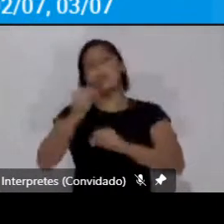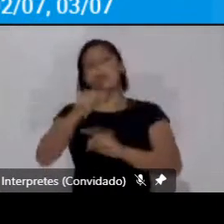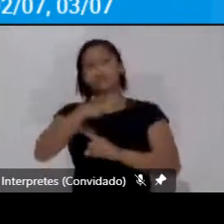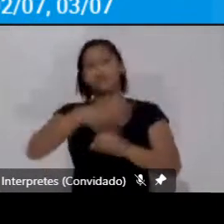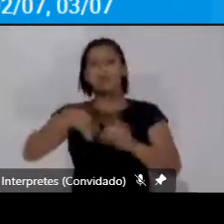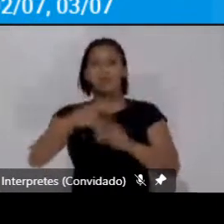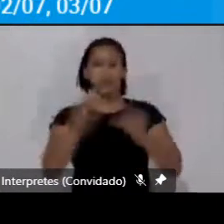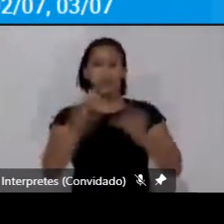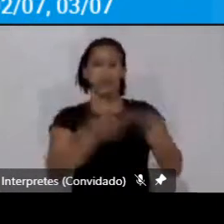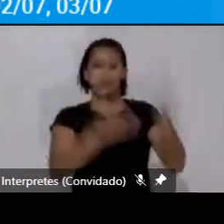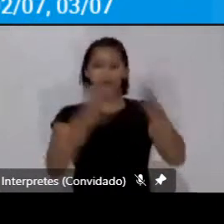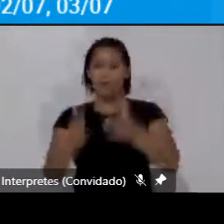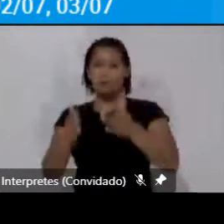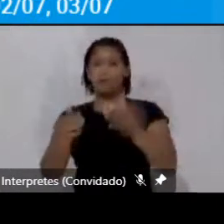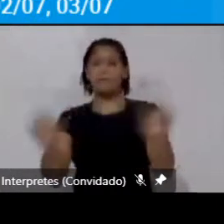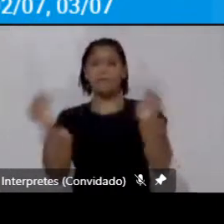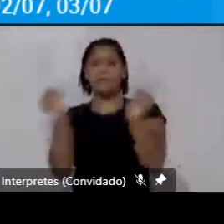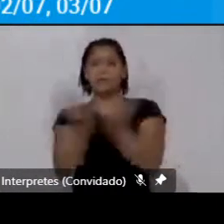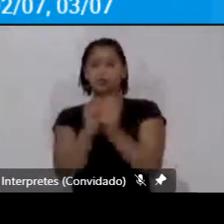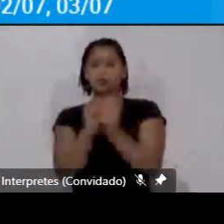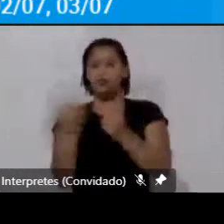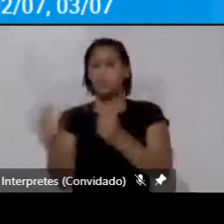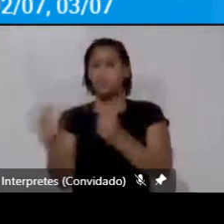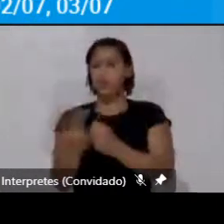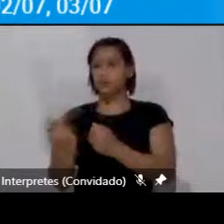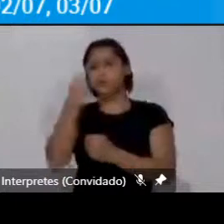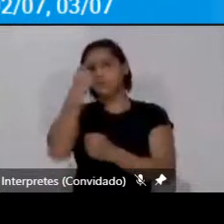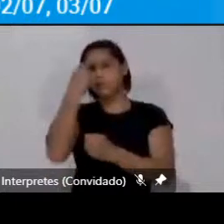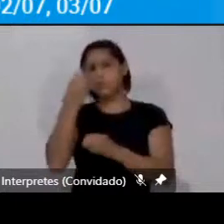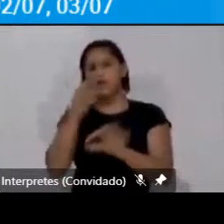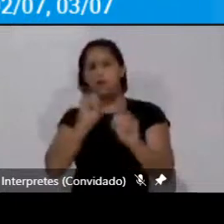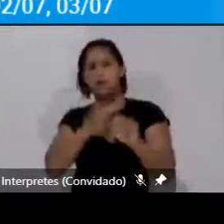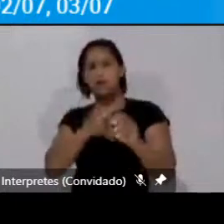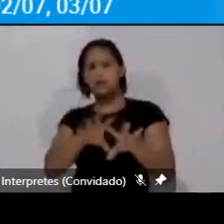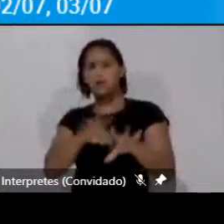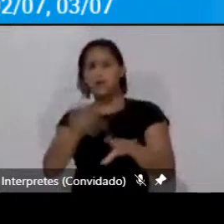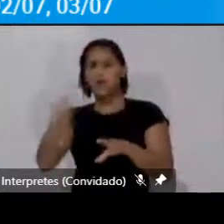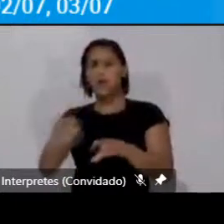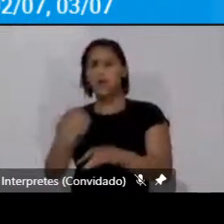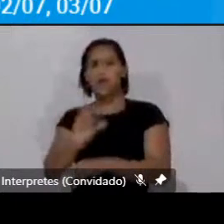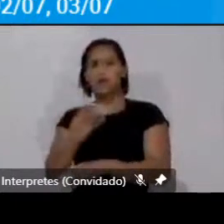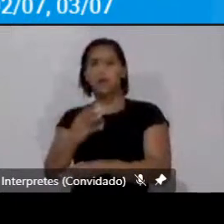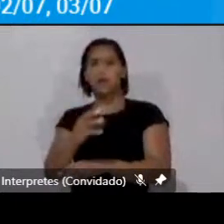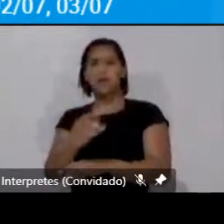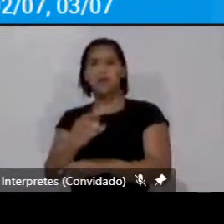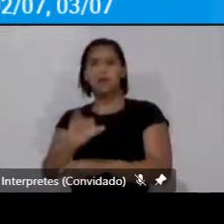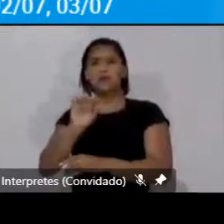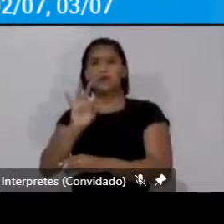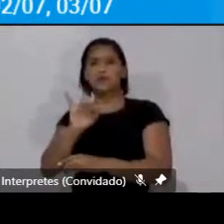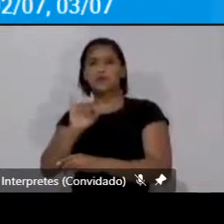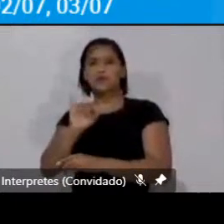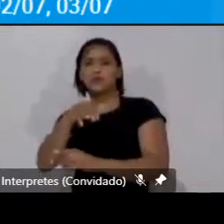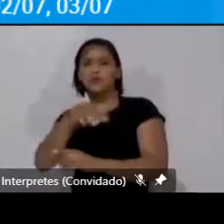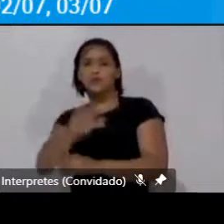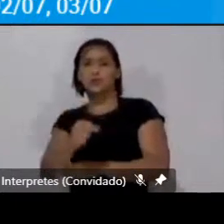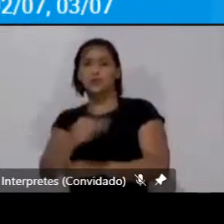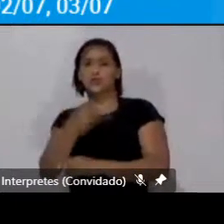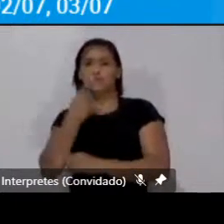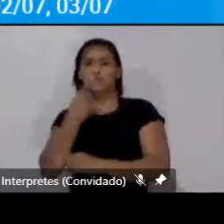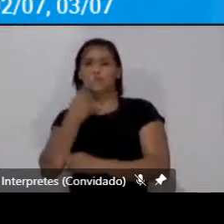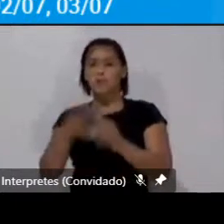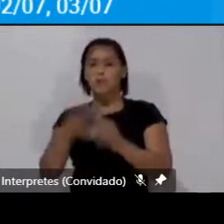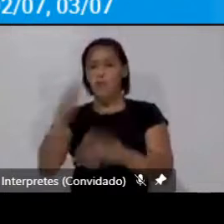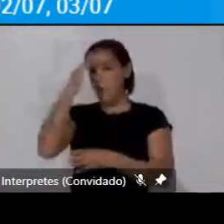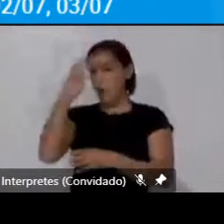espaço então juntando aquelas duas linhas desde a escola de Chicago e tal e o Tim Kressel de quem eu sou fã a Frederica sabe